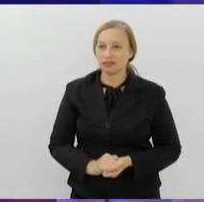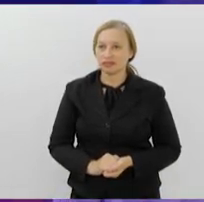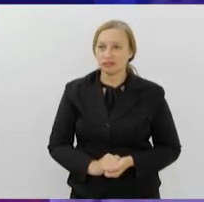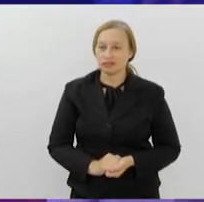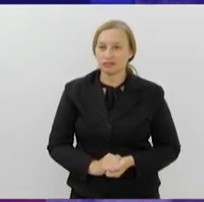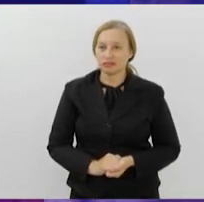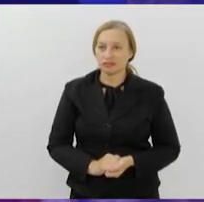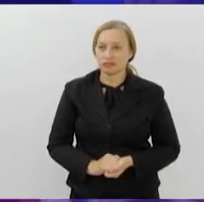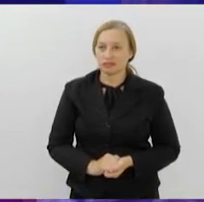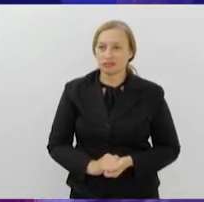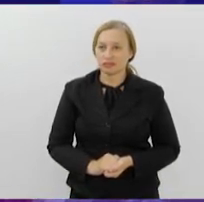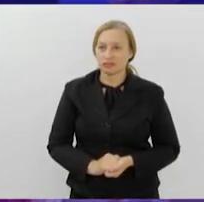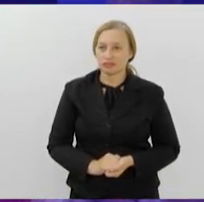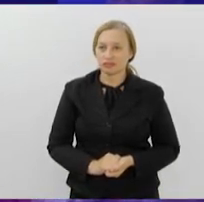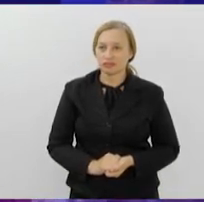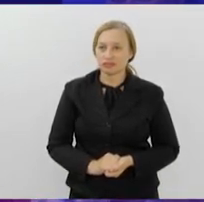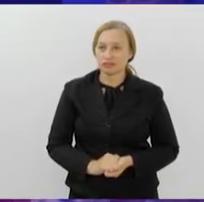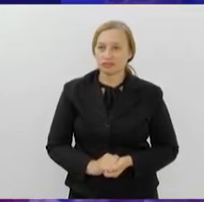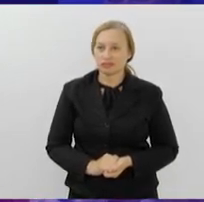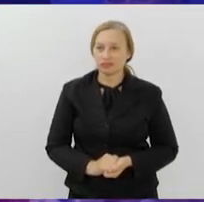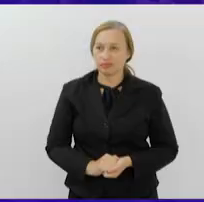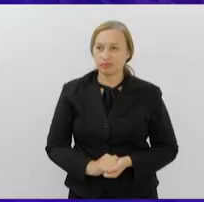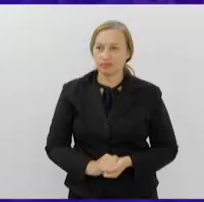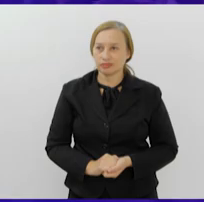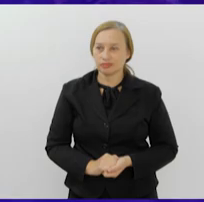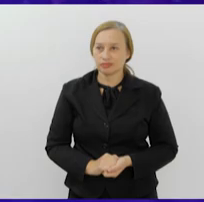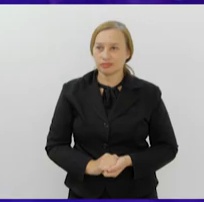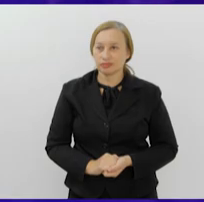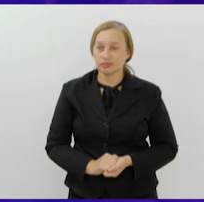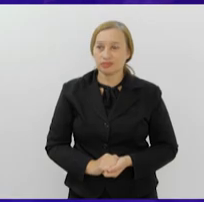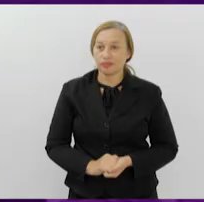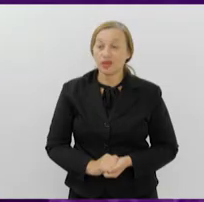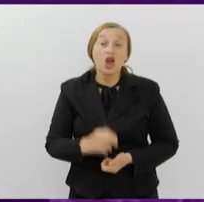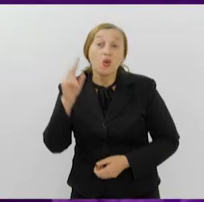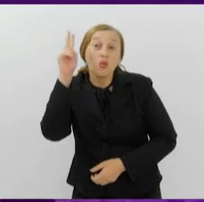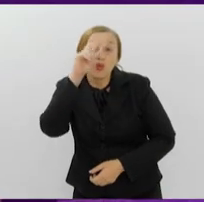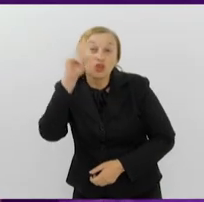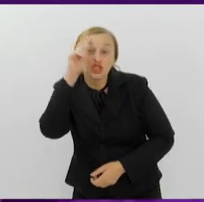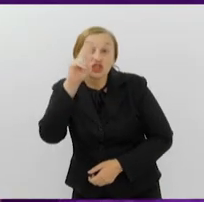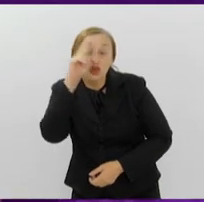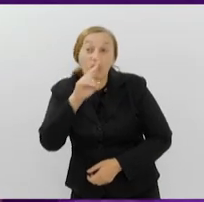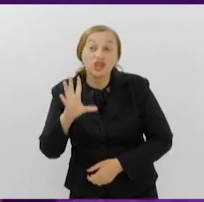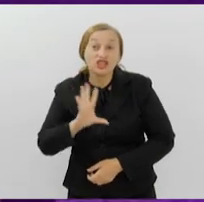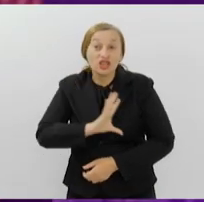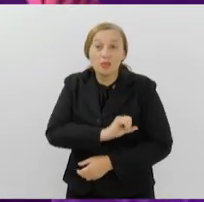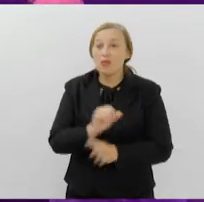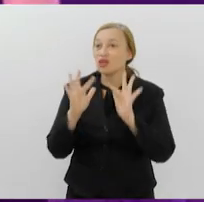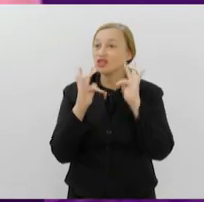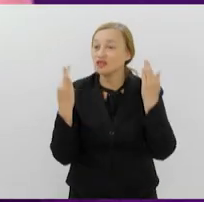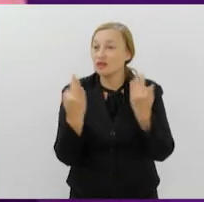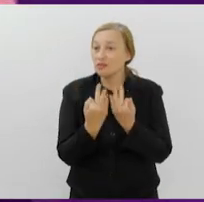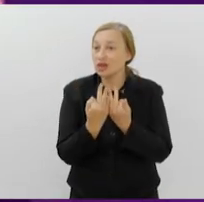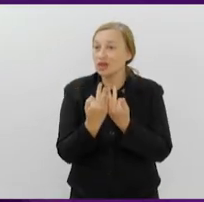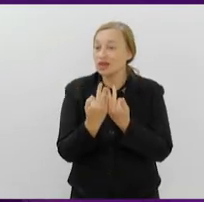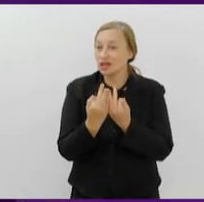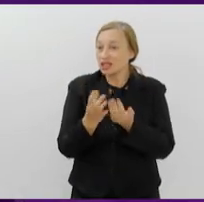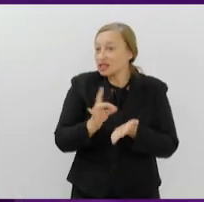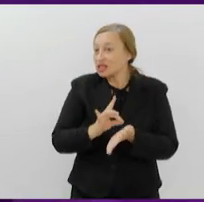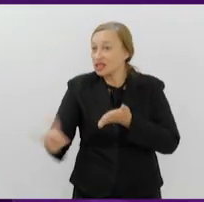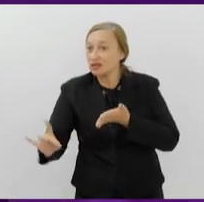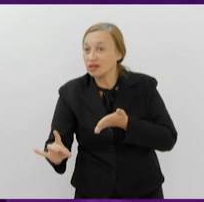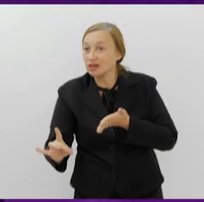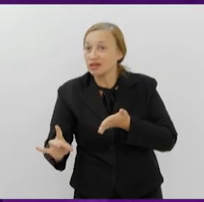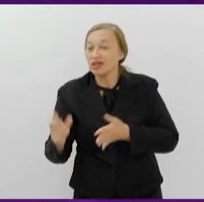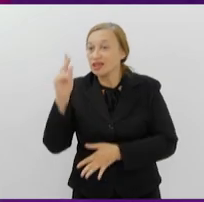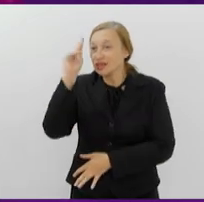direito de mandar O meu coração A partir de uma história de amor entre famílias rivais, o musical relembra